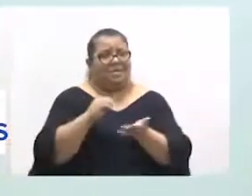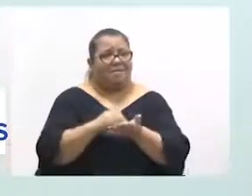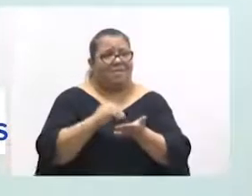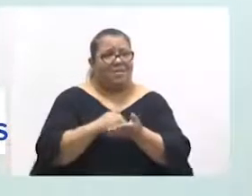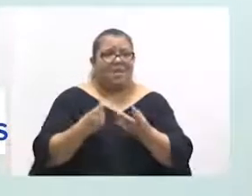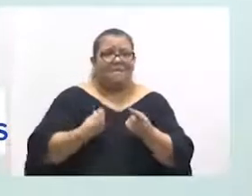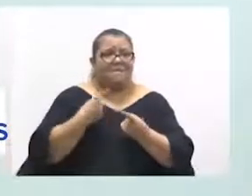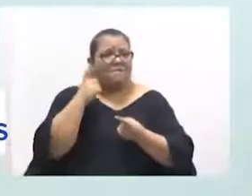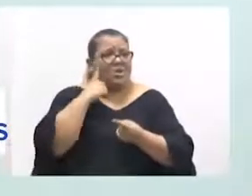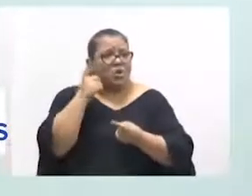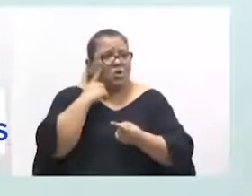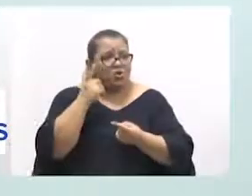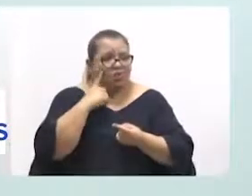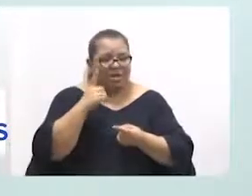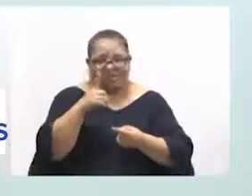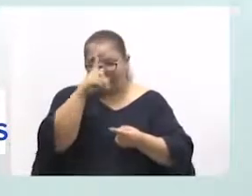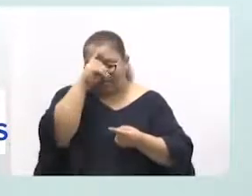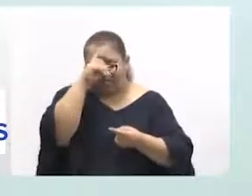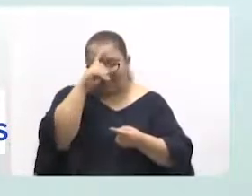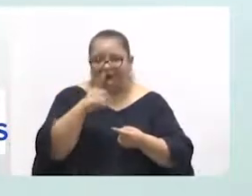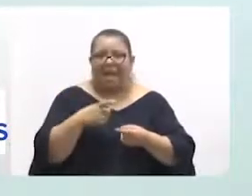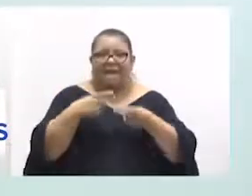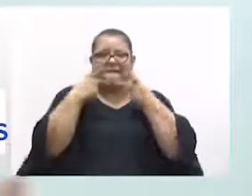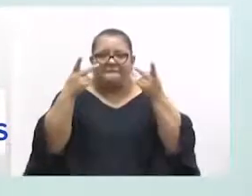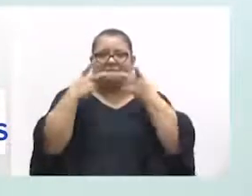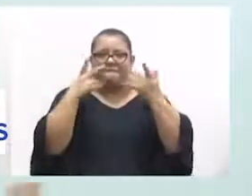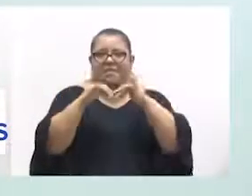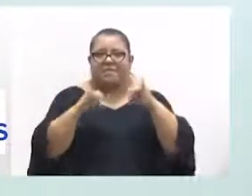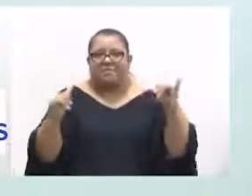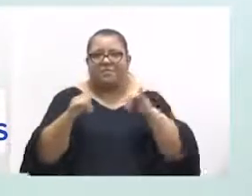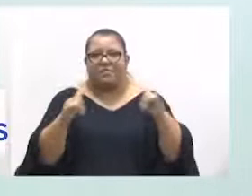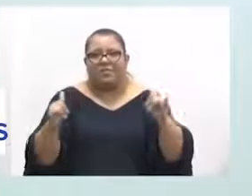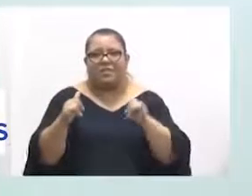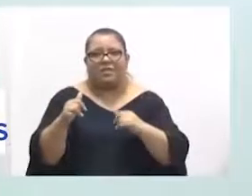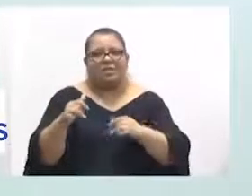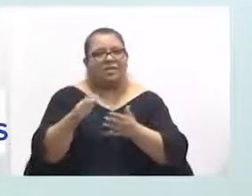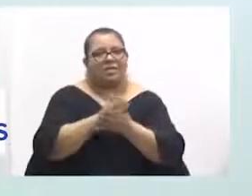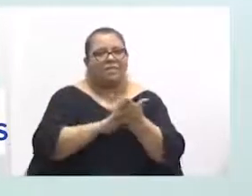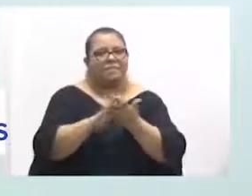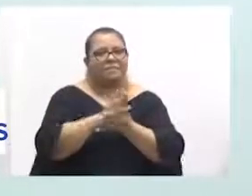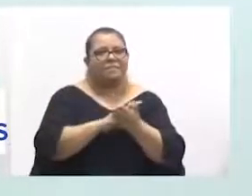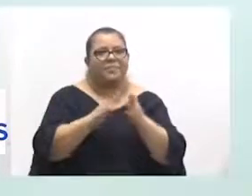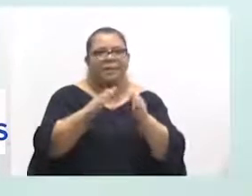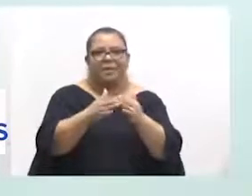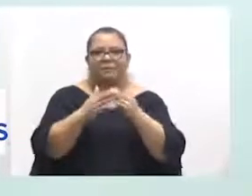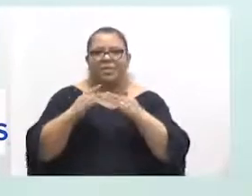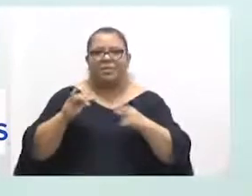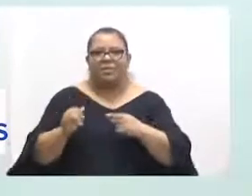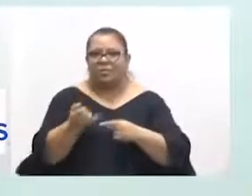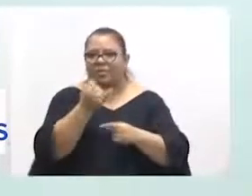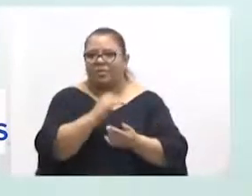vive no dia a dia. E é pouco falado. É até bom a gente poder ter essa oportunidade.